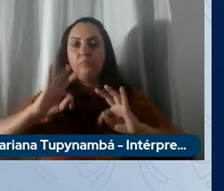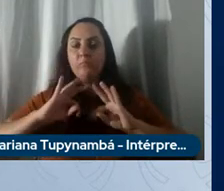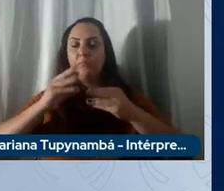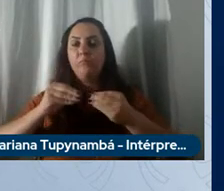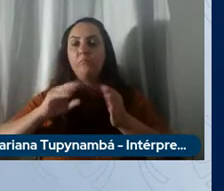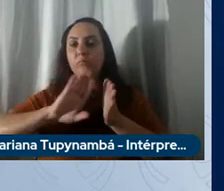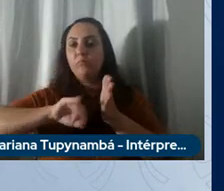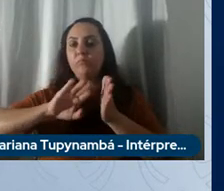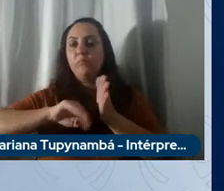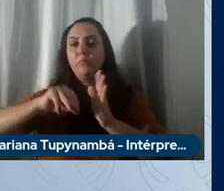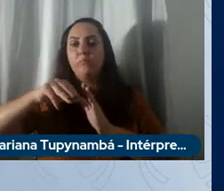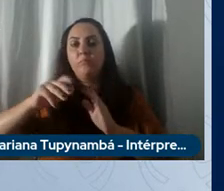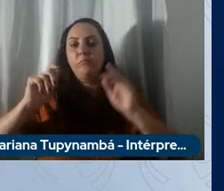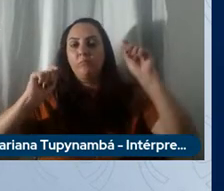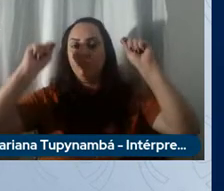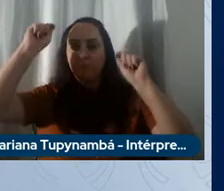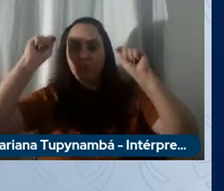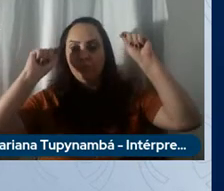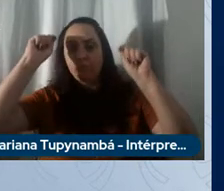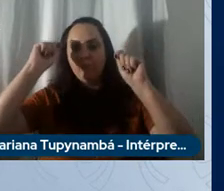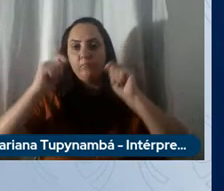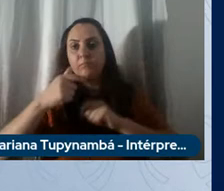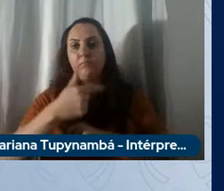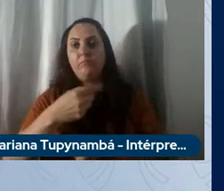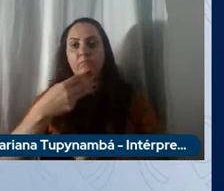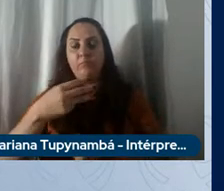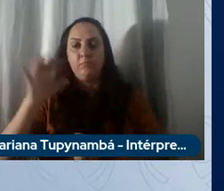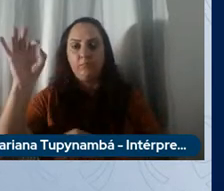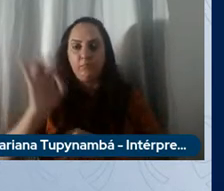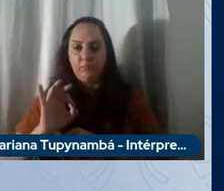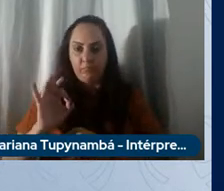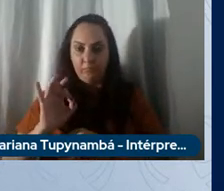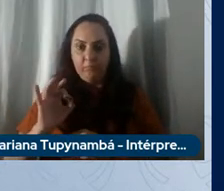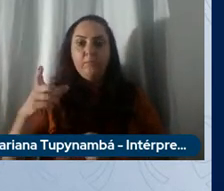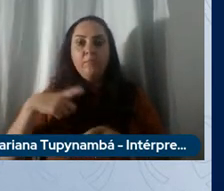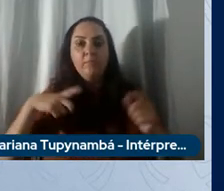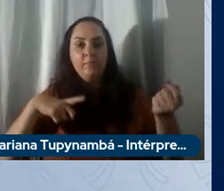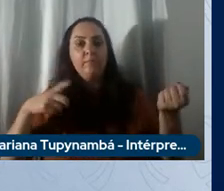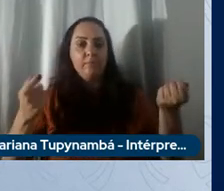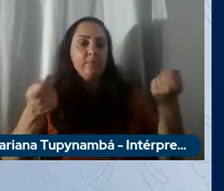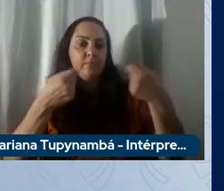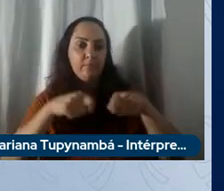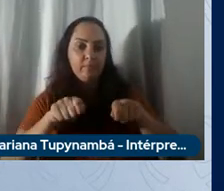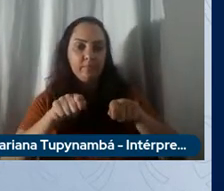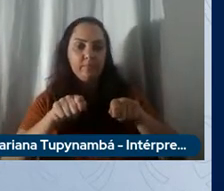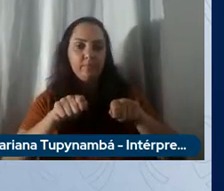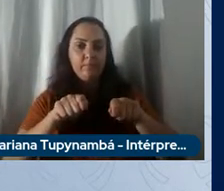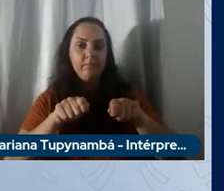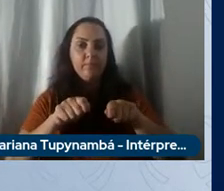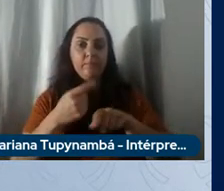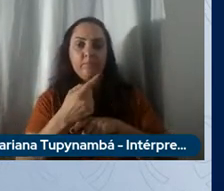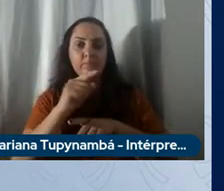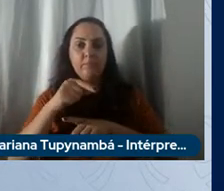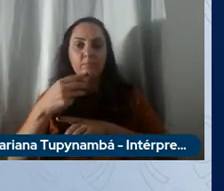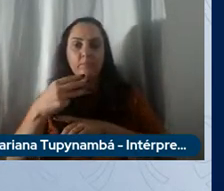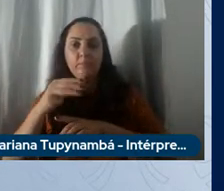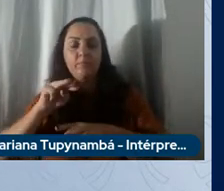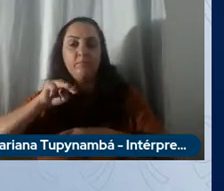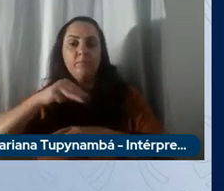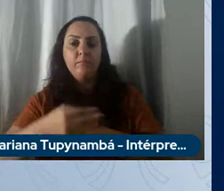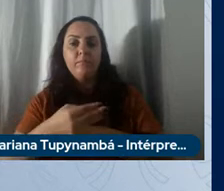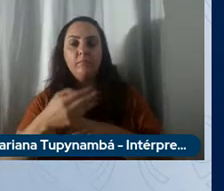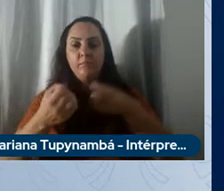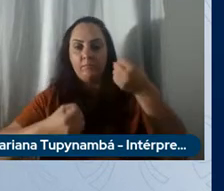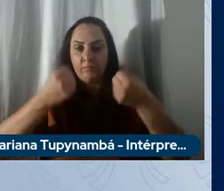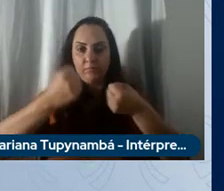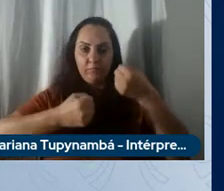com 23% de market share, temos uma capacidade instalada de 1,3 milhões de veículos que